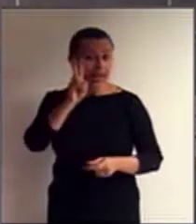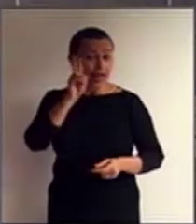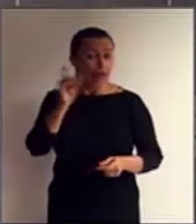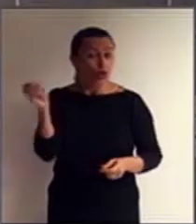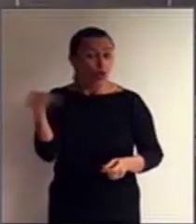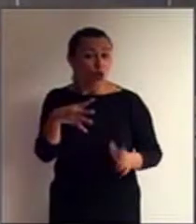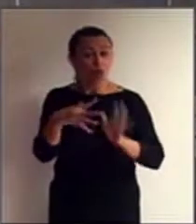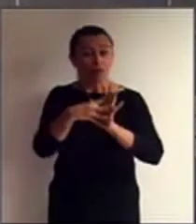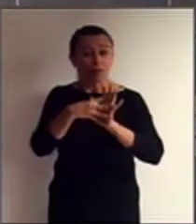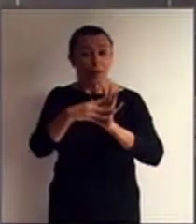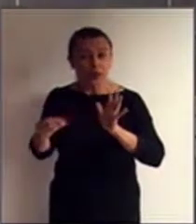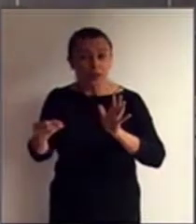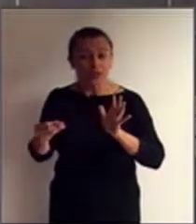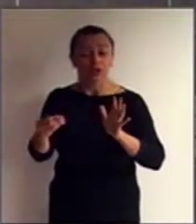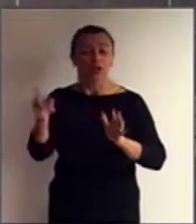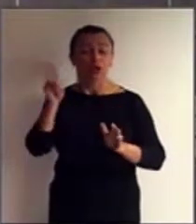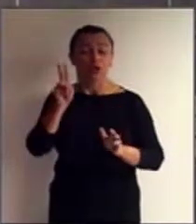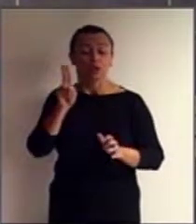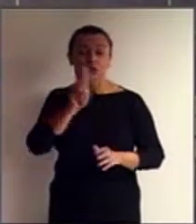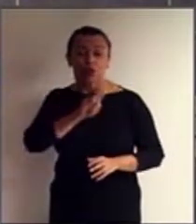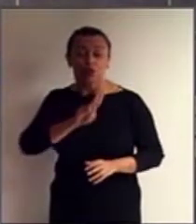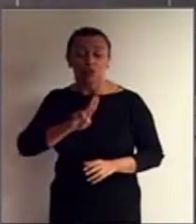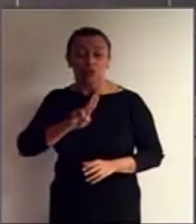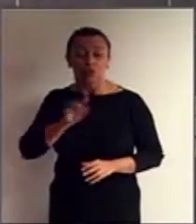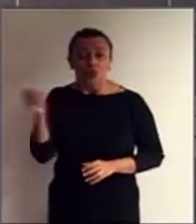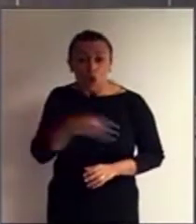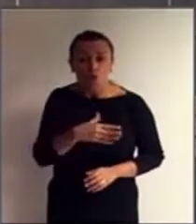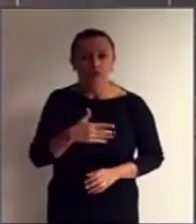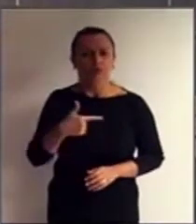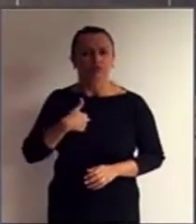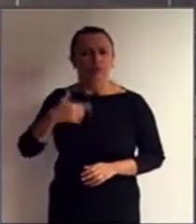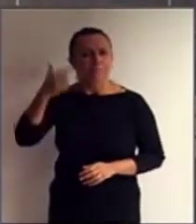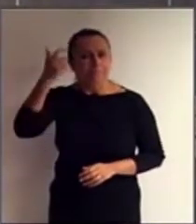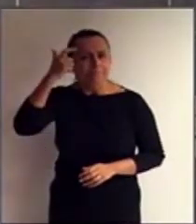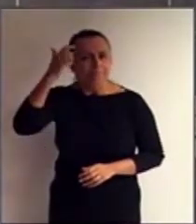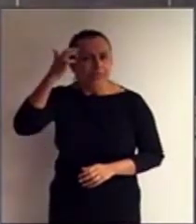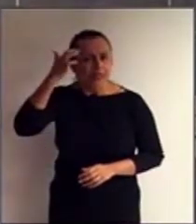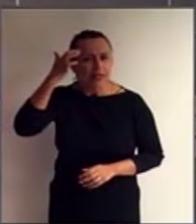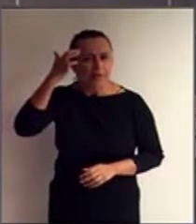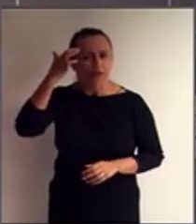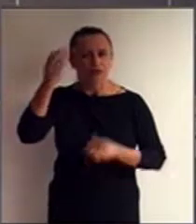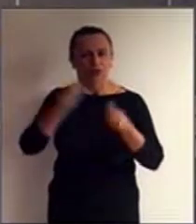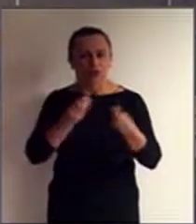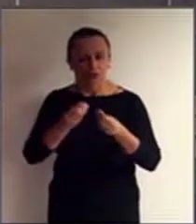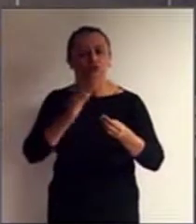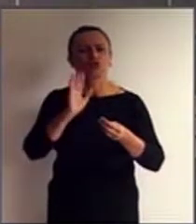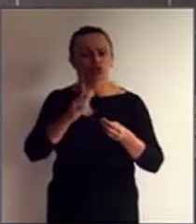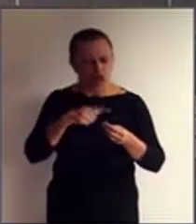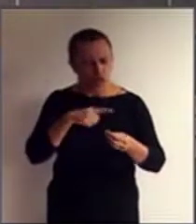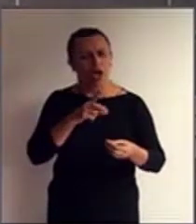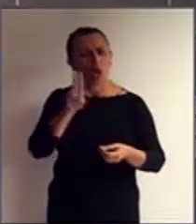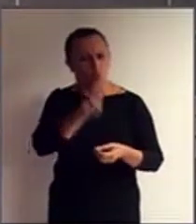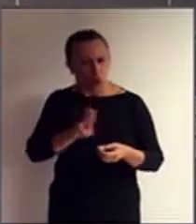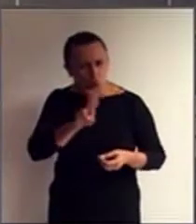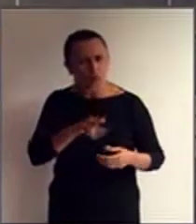modelo, este novo paradigma, ele já veio, já vem sendo utilizado no âmbito das Nações